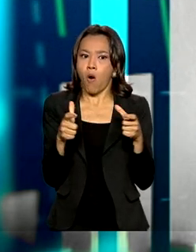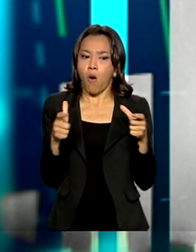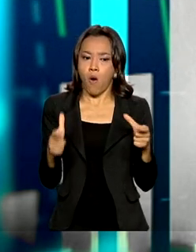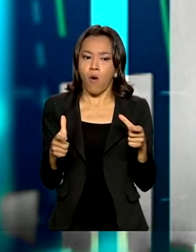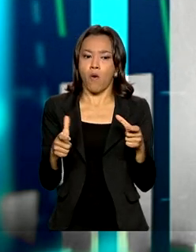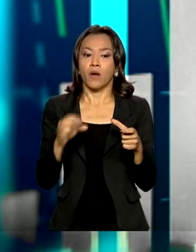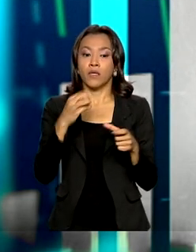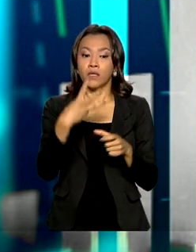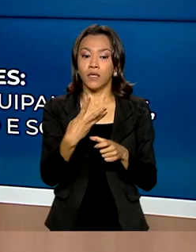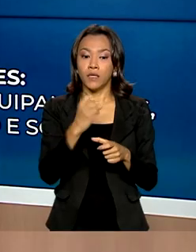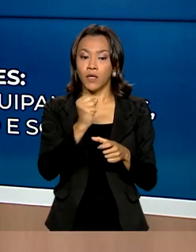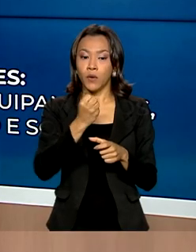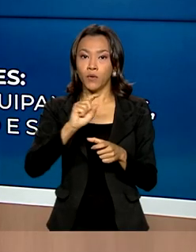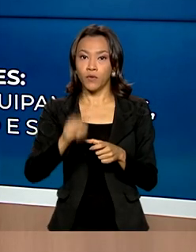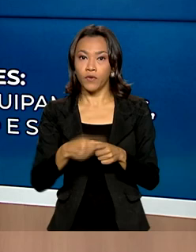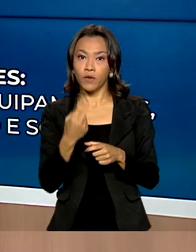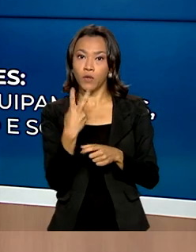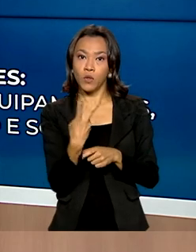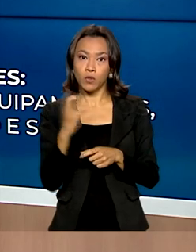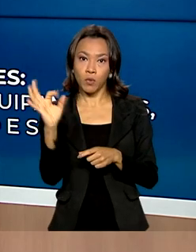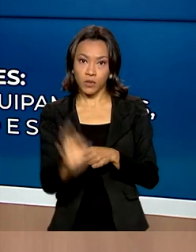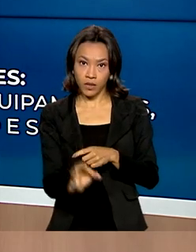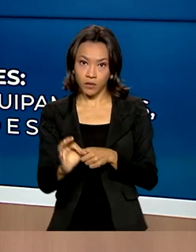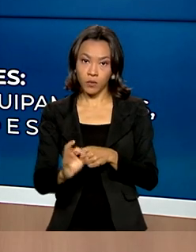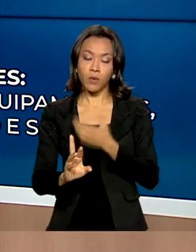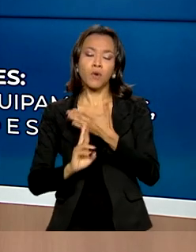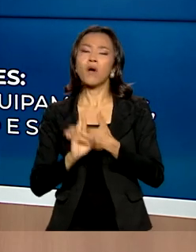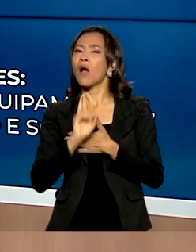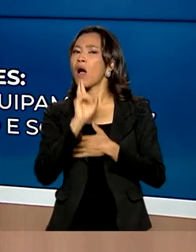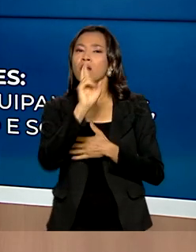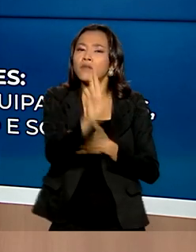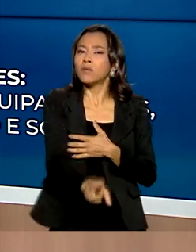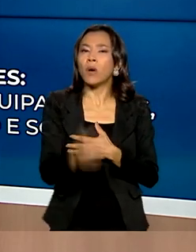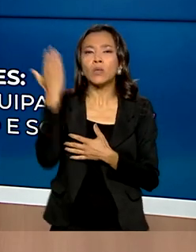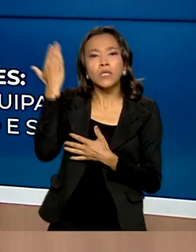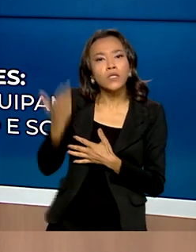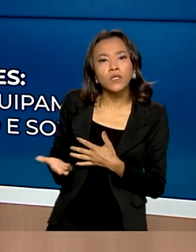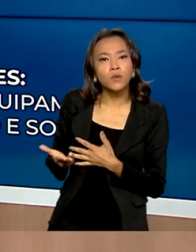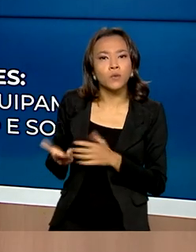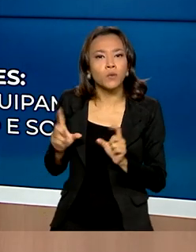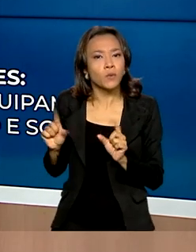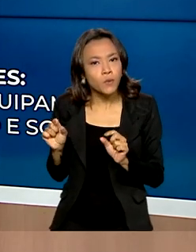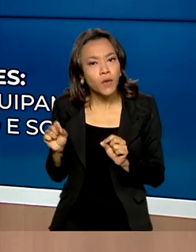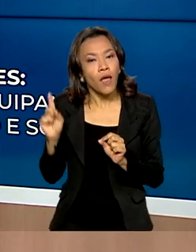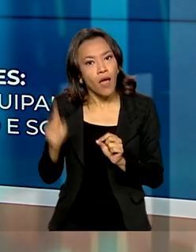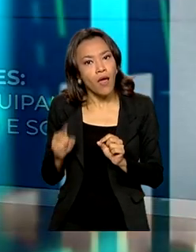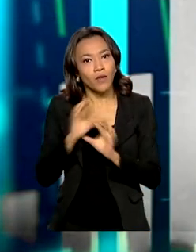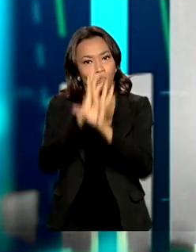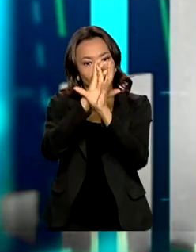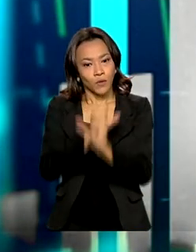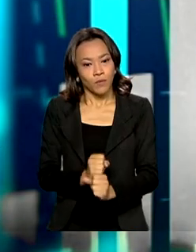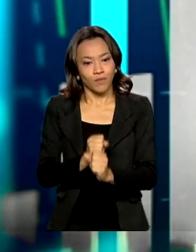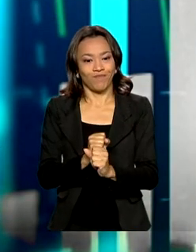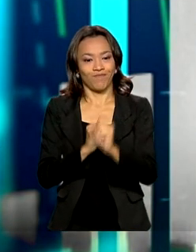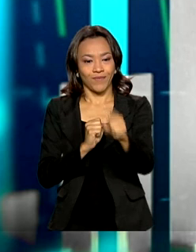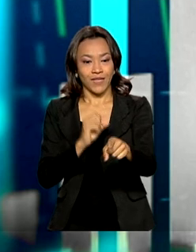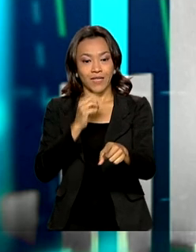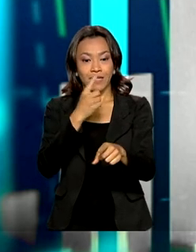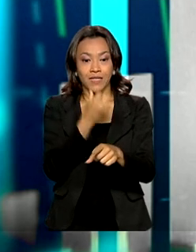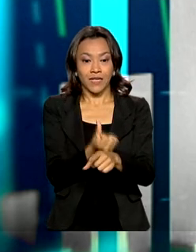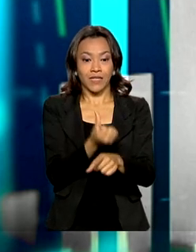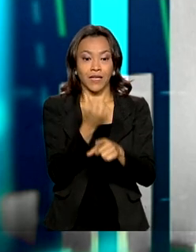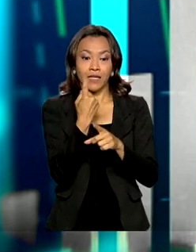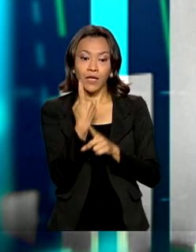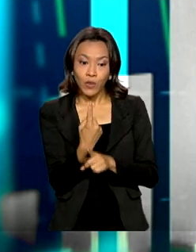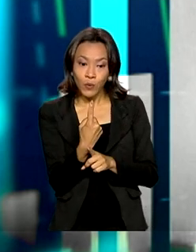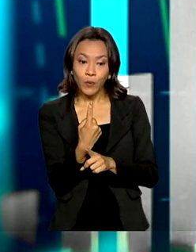,2%. O resultado dessa combinação de exportações e importações foi um saldo de 61 bilhões de dólares,